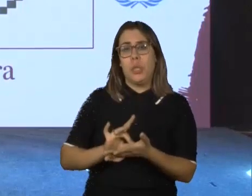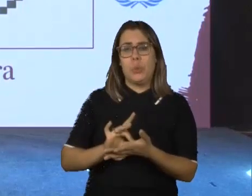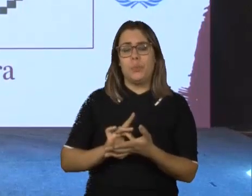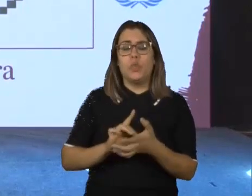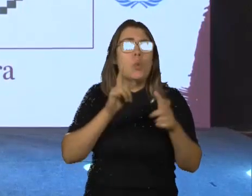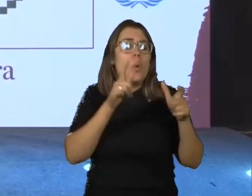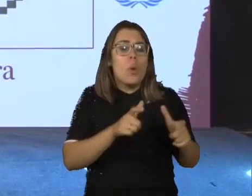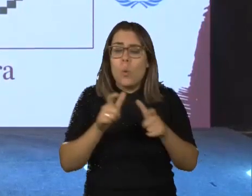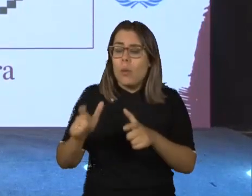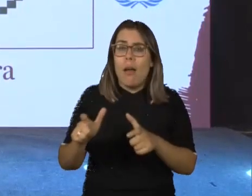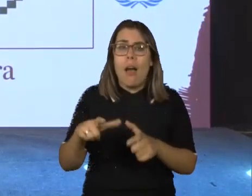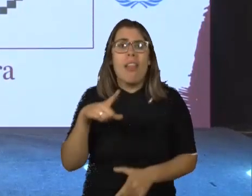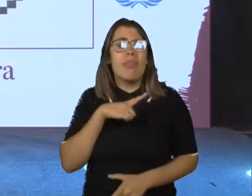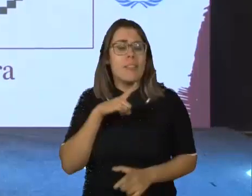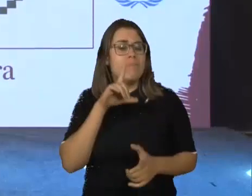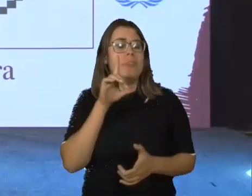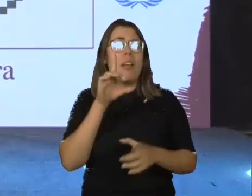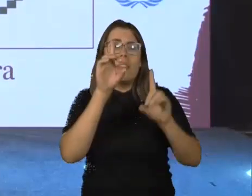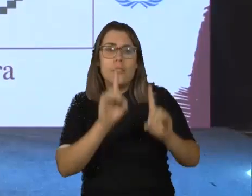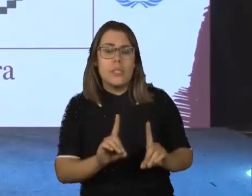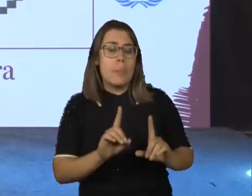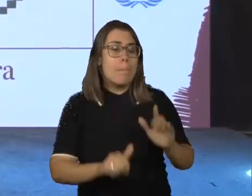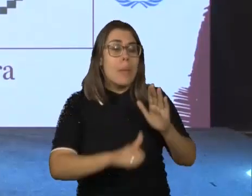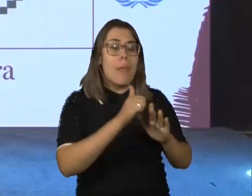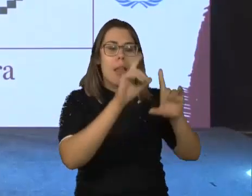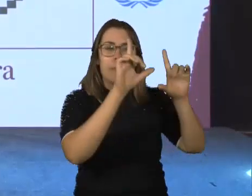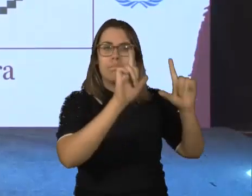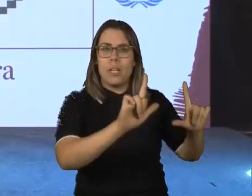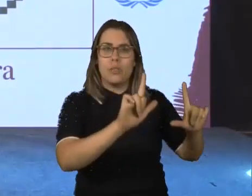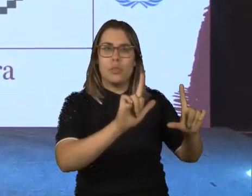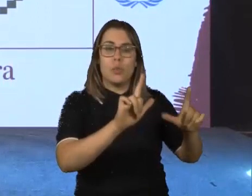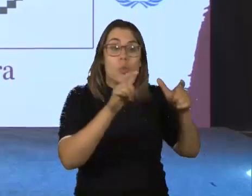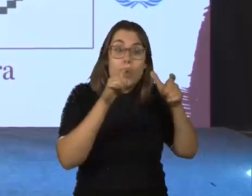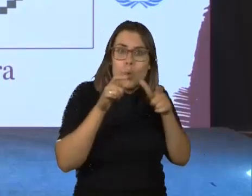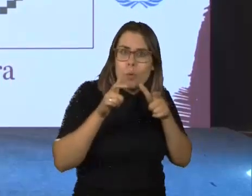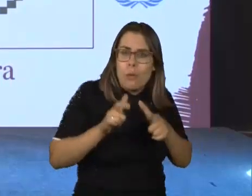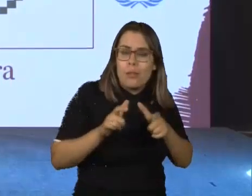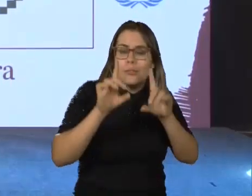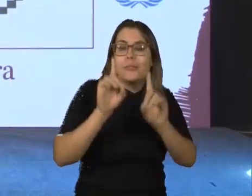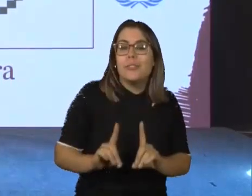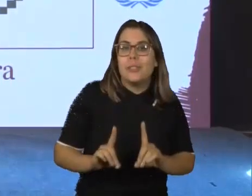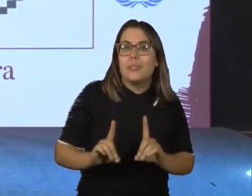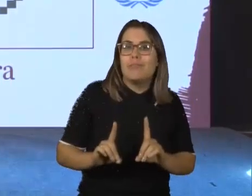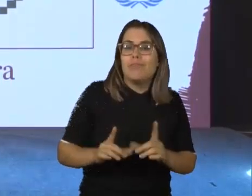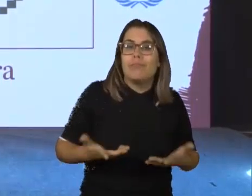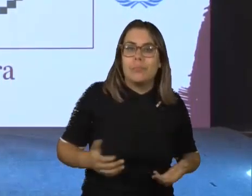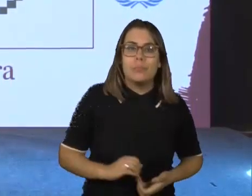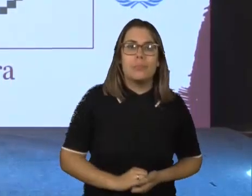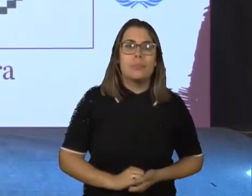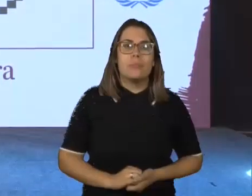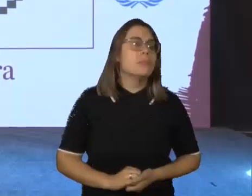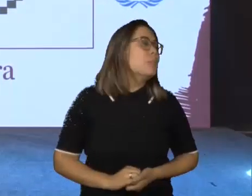aonde está a deficiência nessa primeira imagem. Não precisam me responder, que eu sei que vocês não podem falar comigo. E aqui,